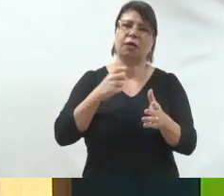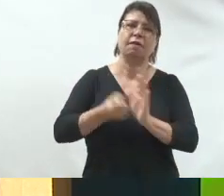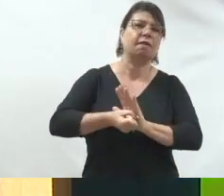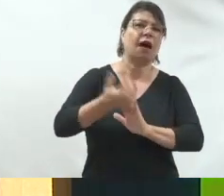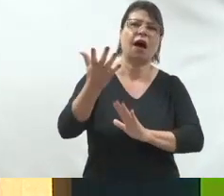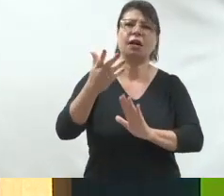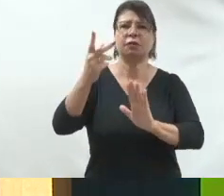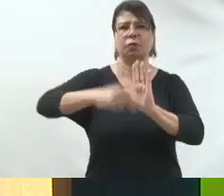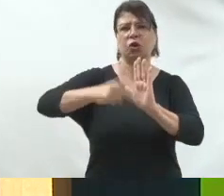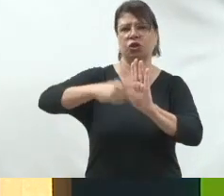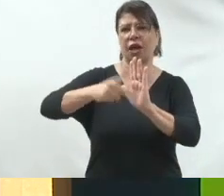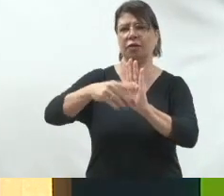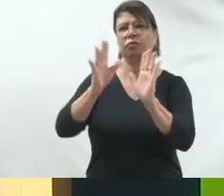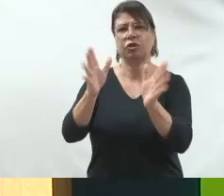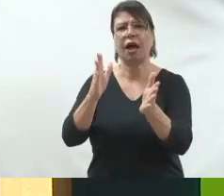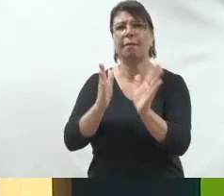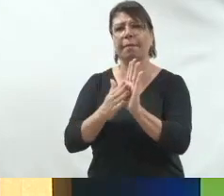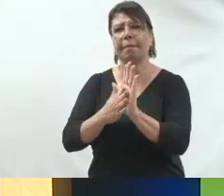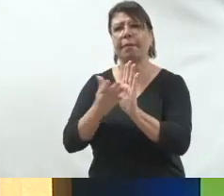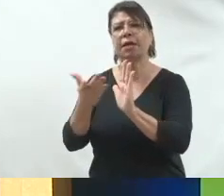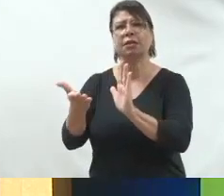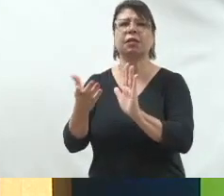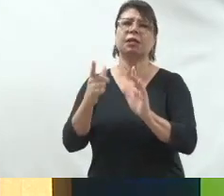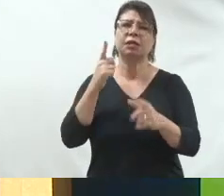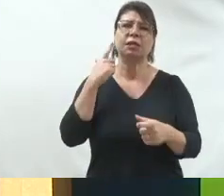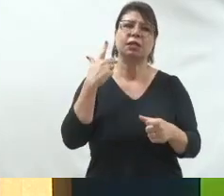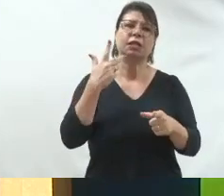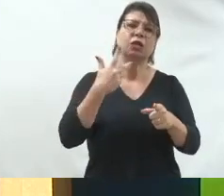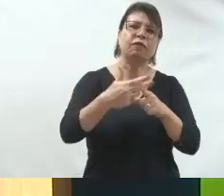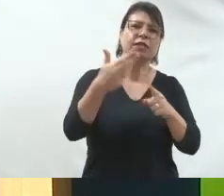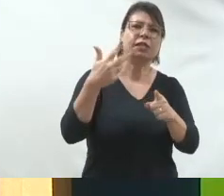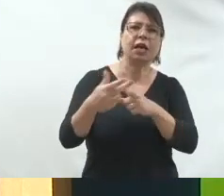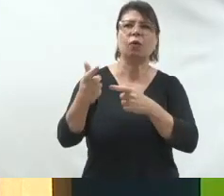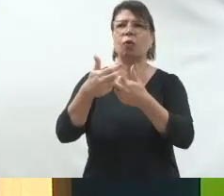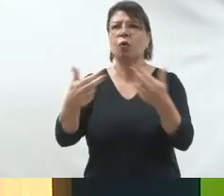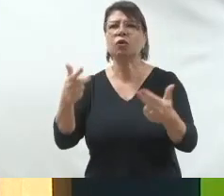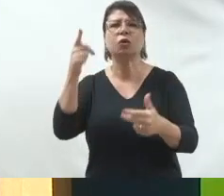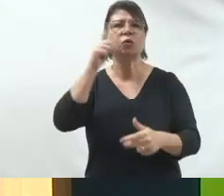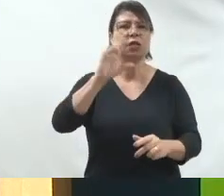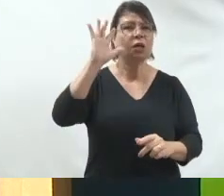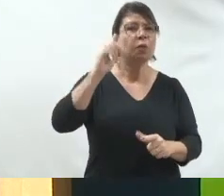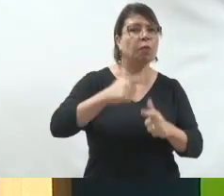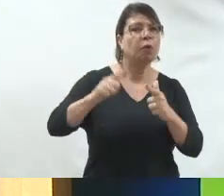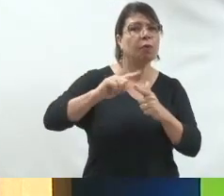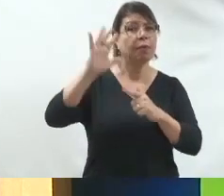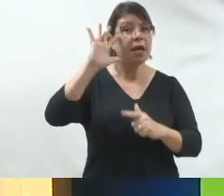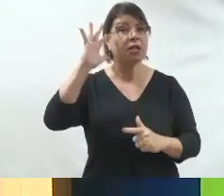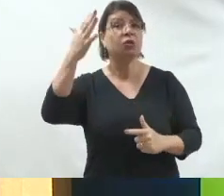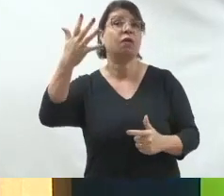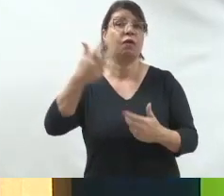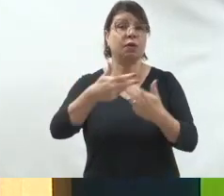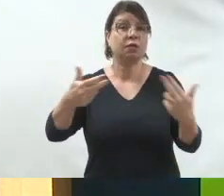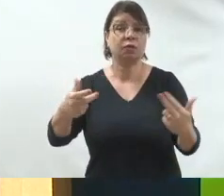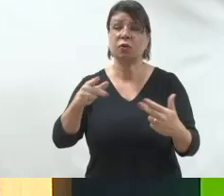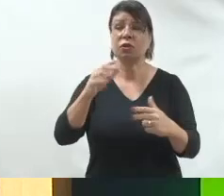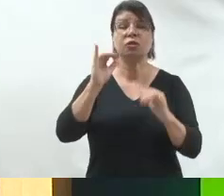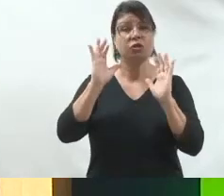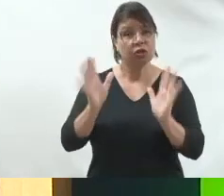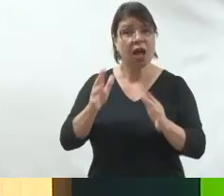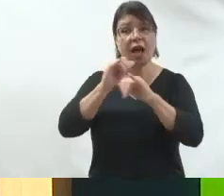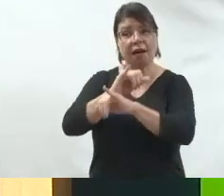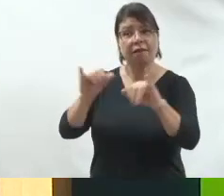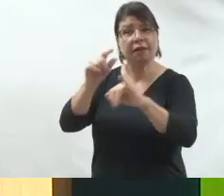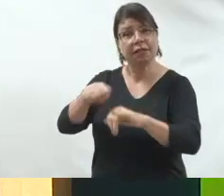trabalhos apresentados realizados conquistas é a partir daí você não vai inventar agora uma nova plataforma uma nova